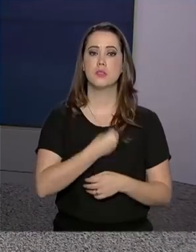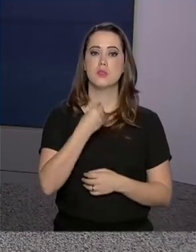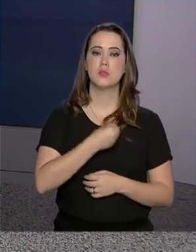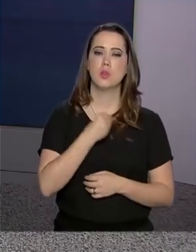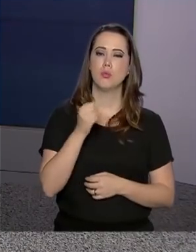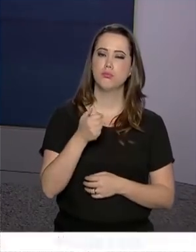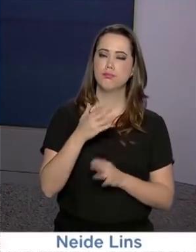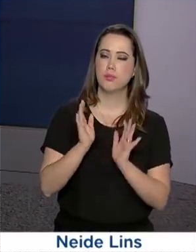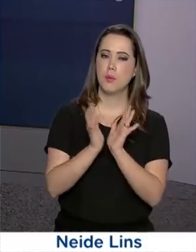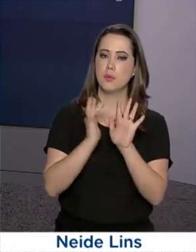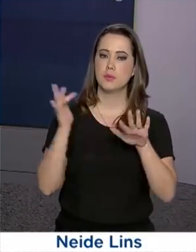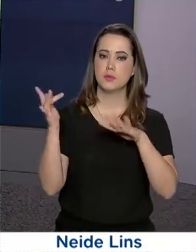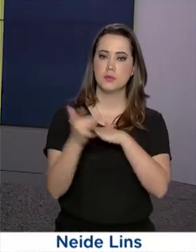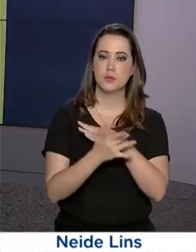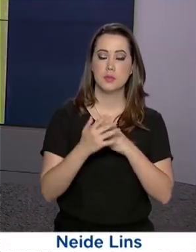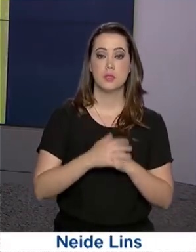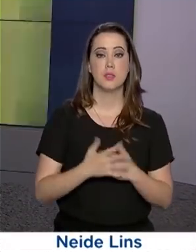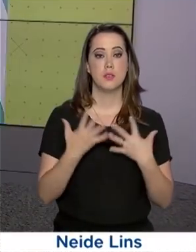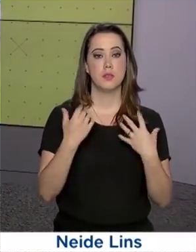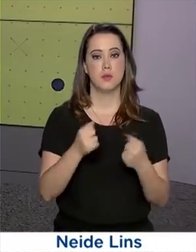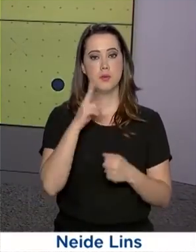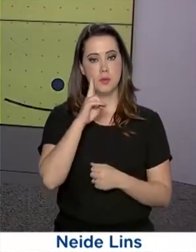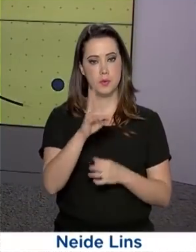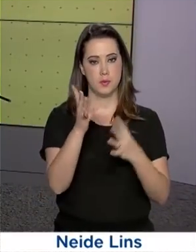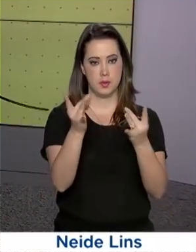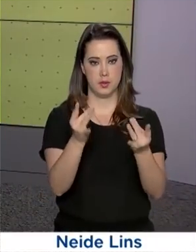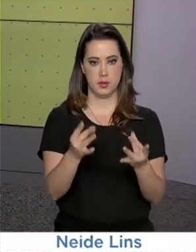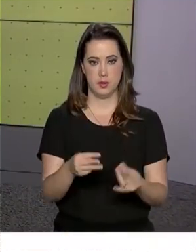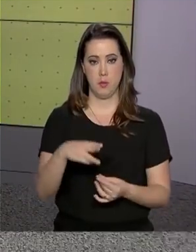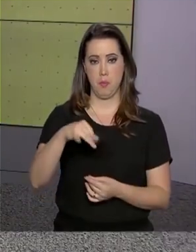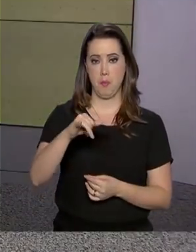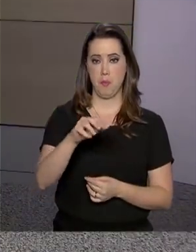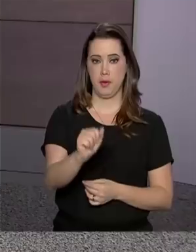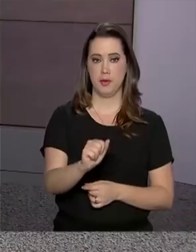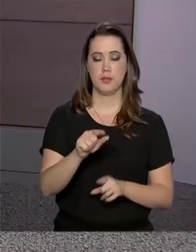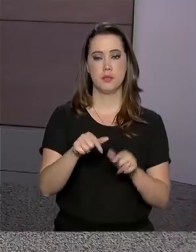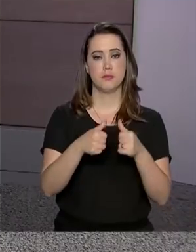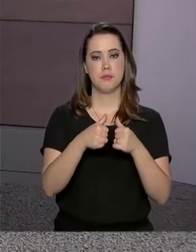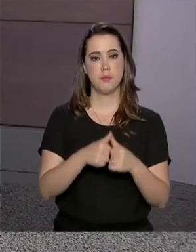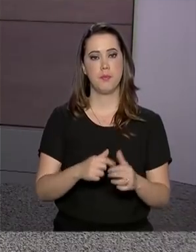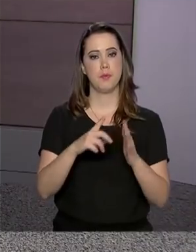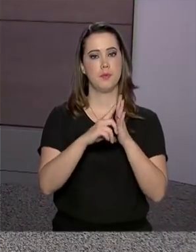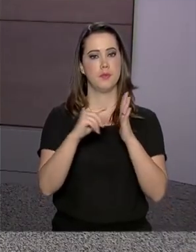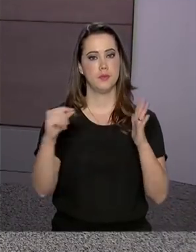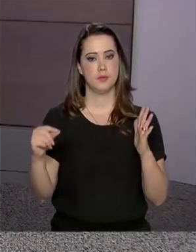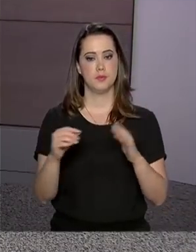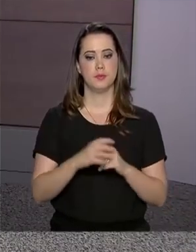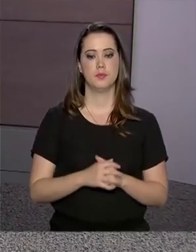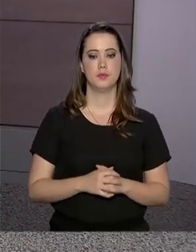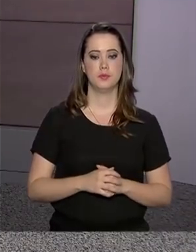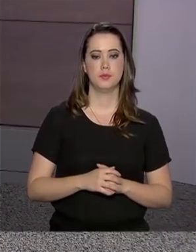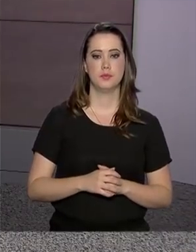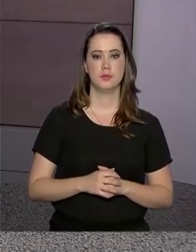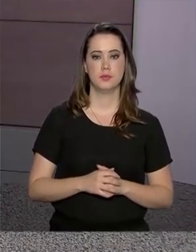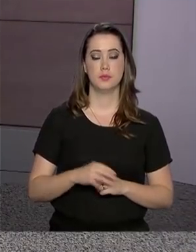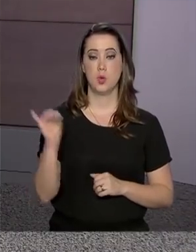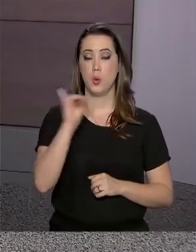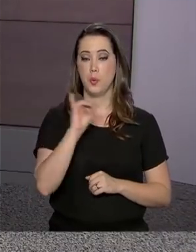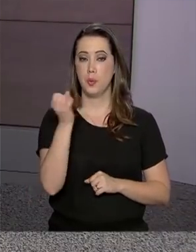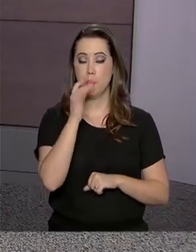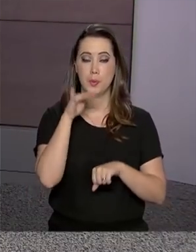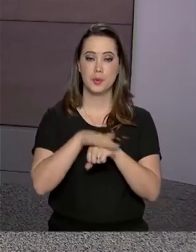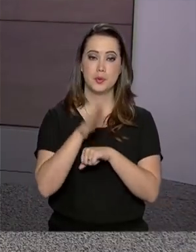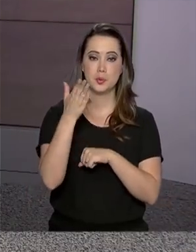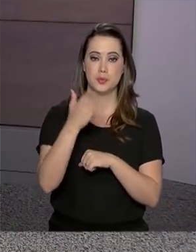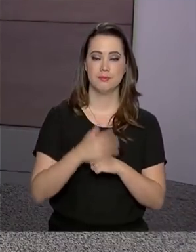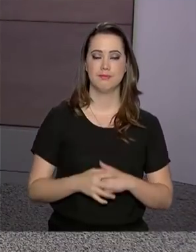ao vivo há pouco pelas redes sociais. Nós vamos saber mais com a repórter Márcia Fernandes, que está no Palácio do Planalto. Olá, Márcia,